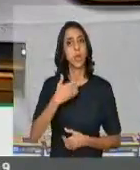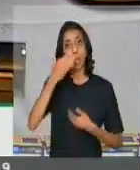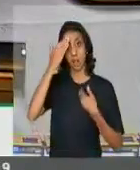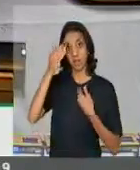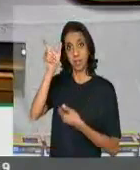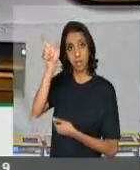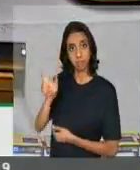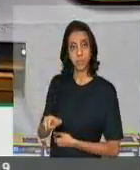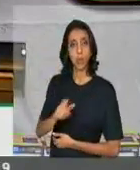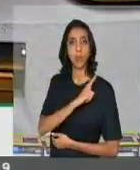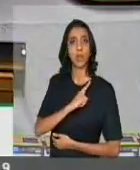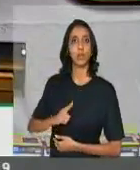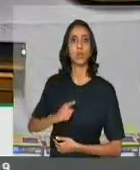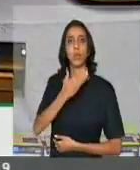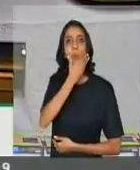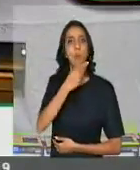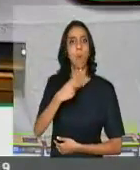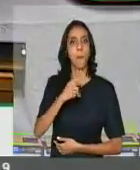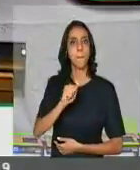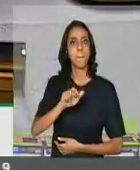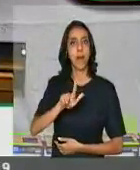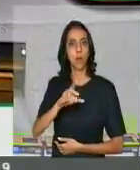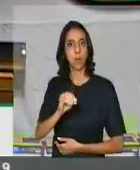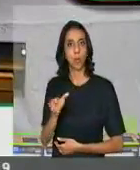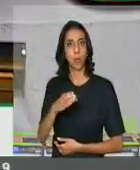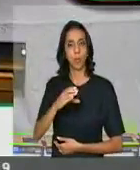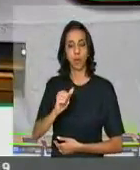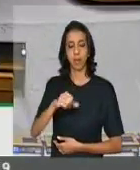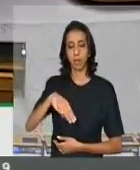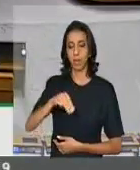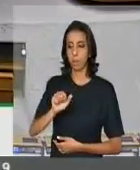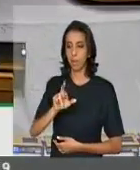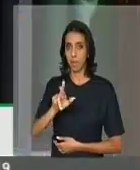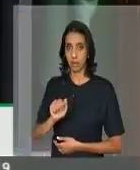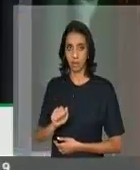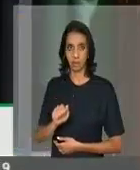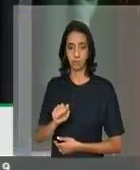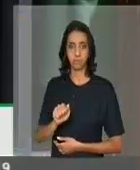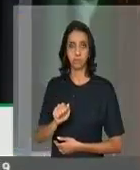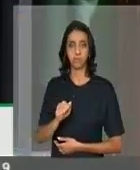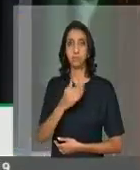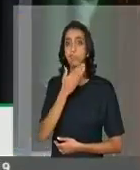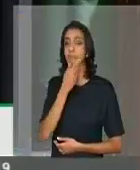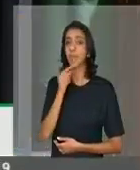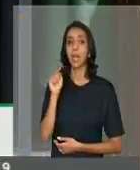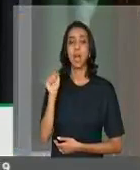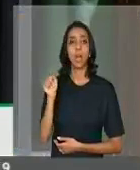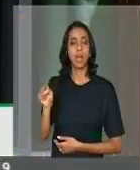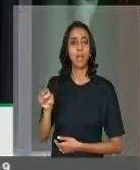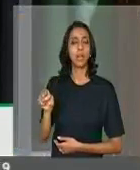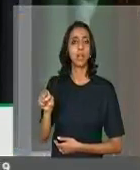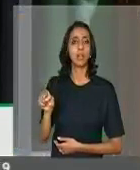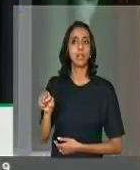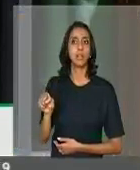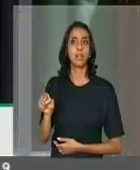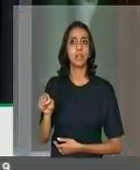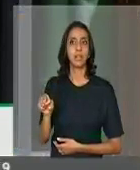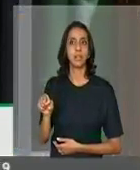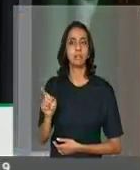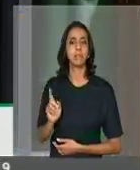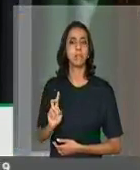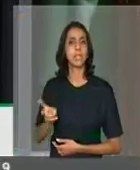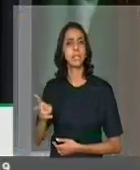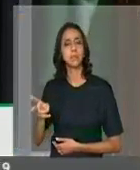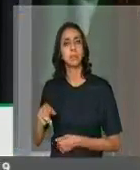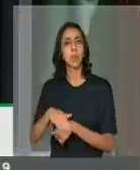governador Paulo Câmara pela atitude de atender reivindicações do litoral